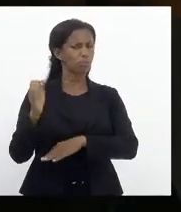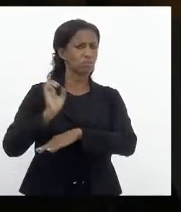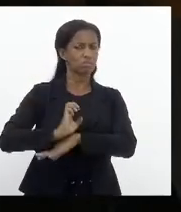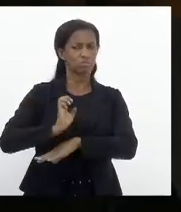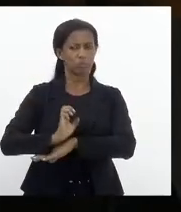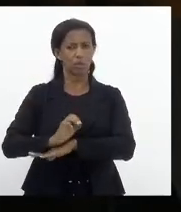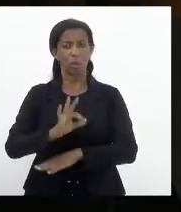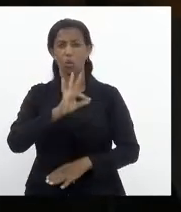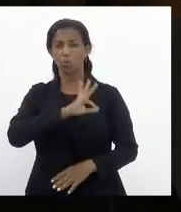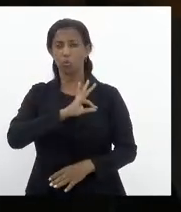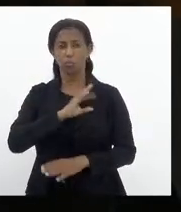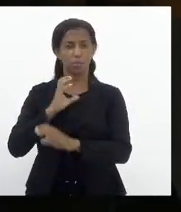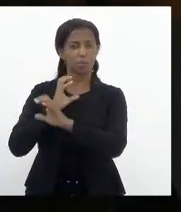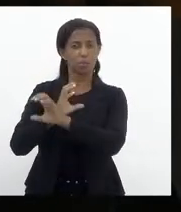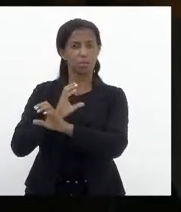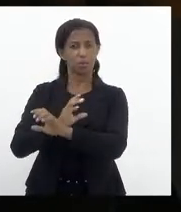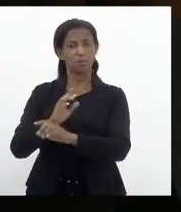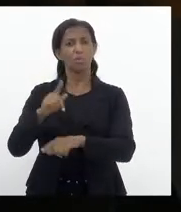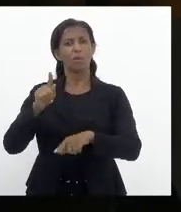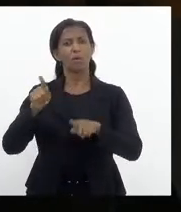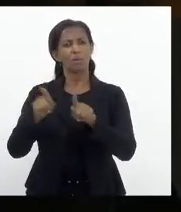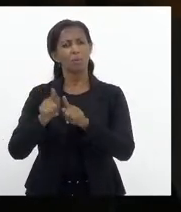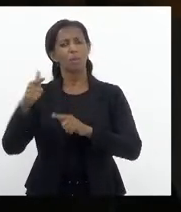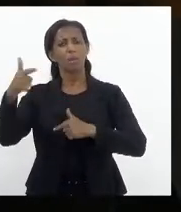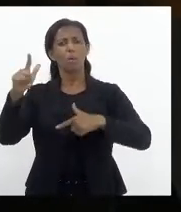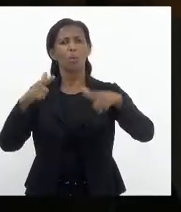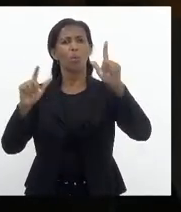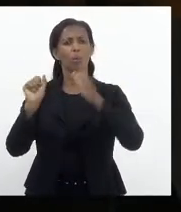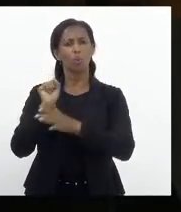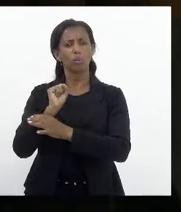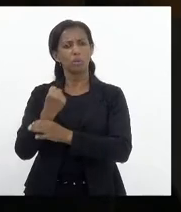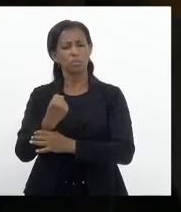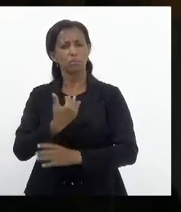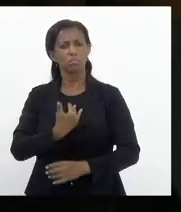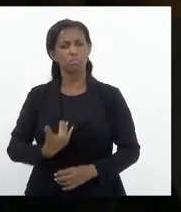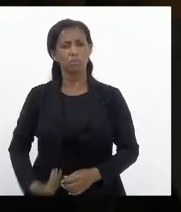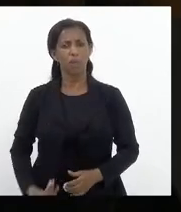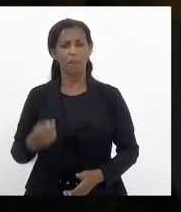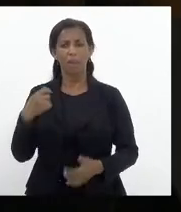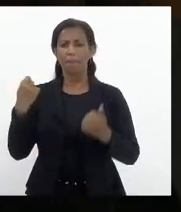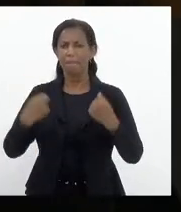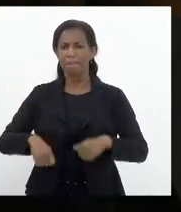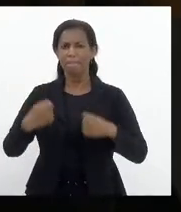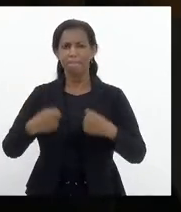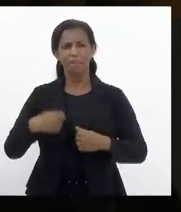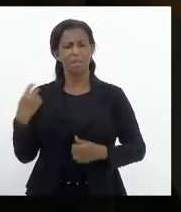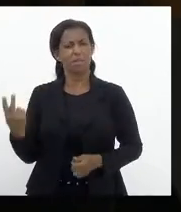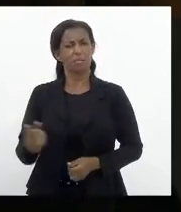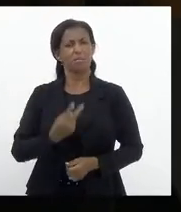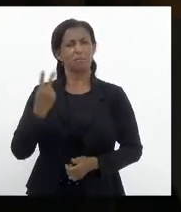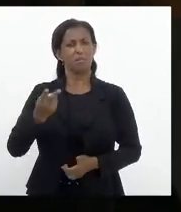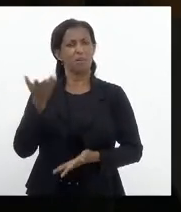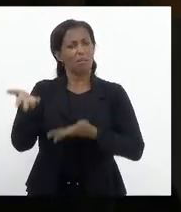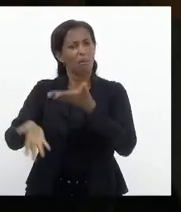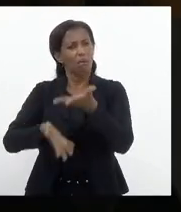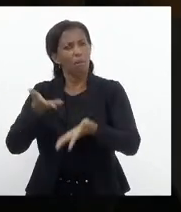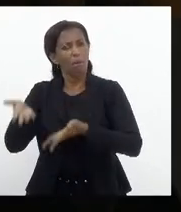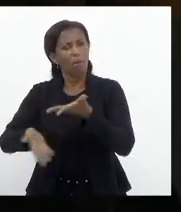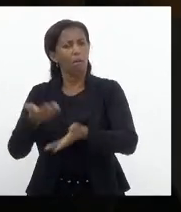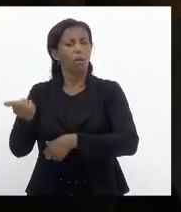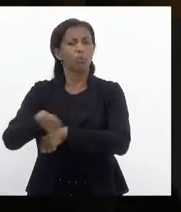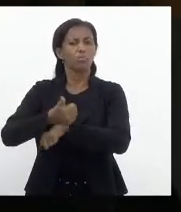Os policiais civis, assim como os outros da área de segurança pública, merecem ser valorizados e tratados com